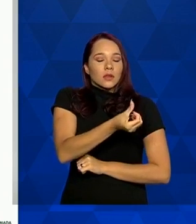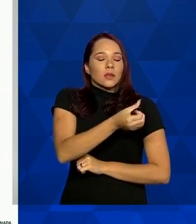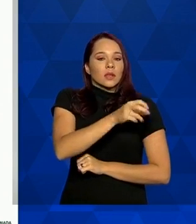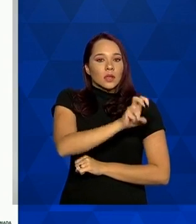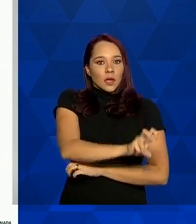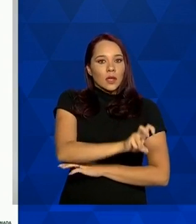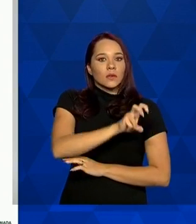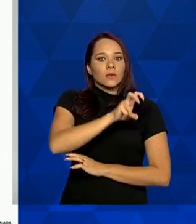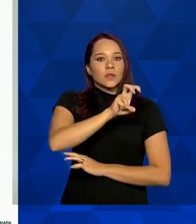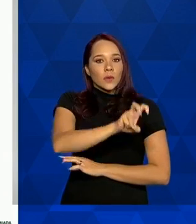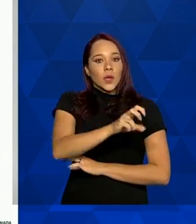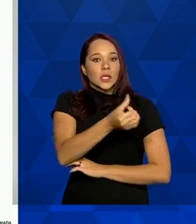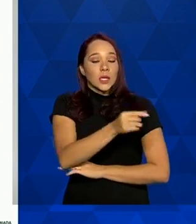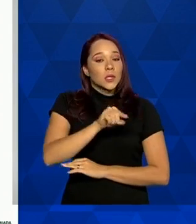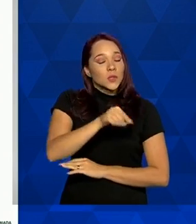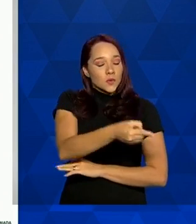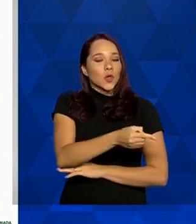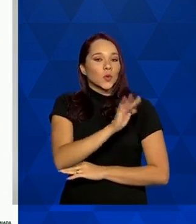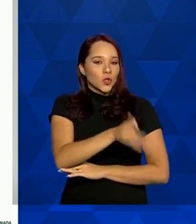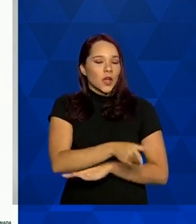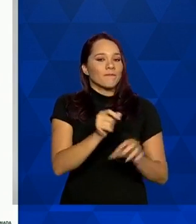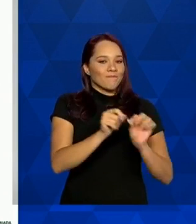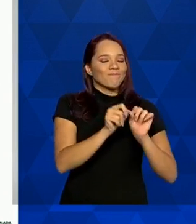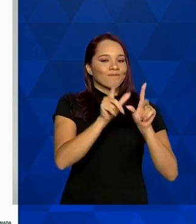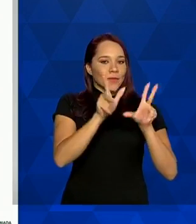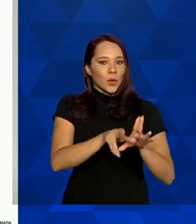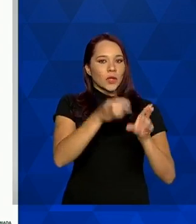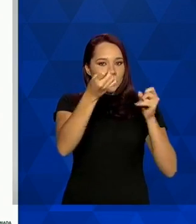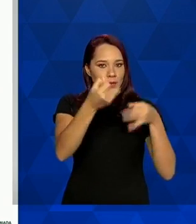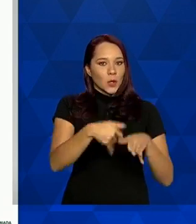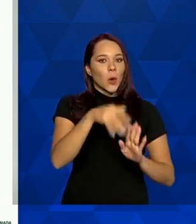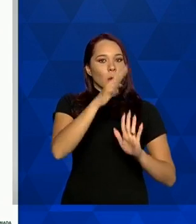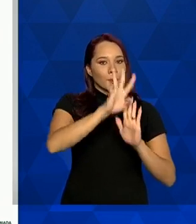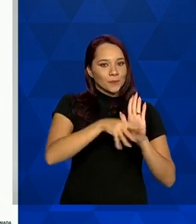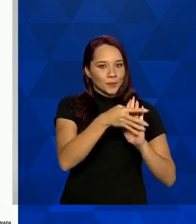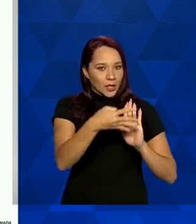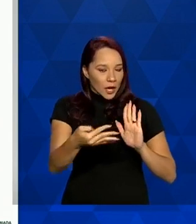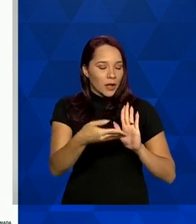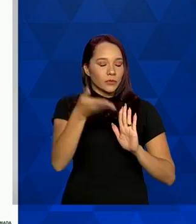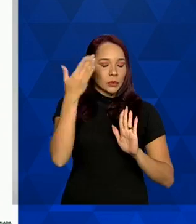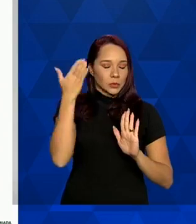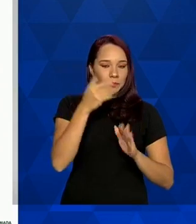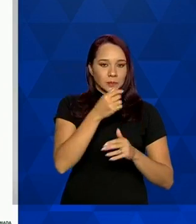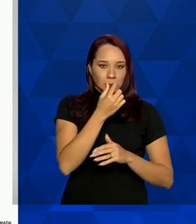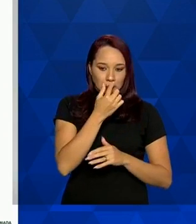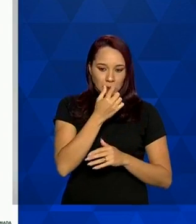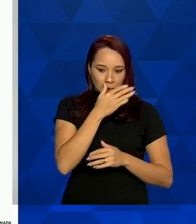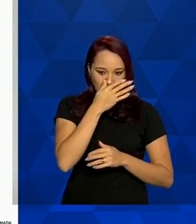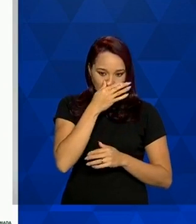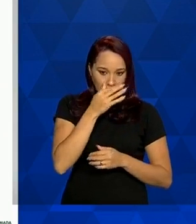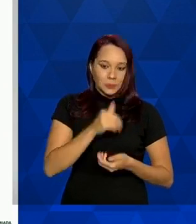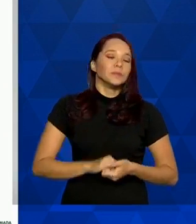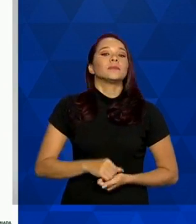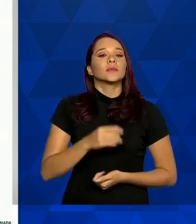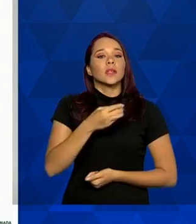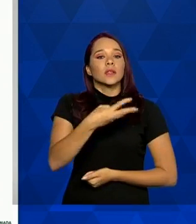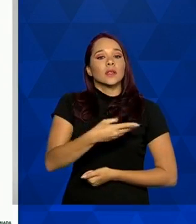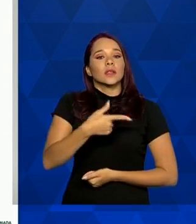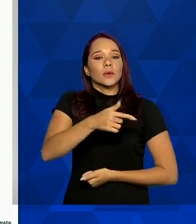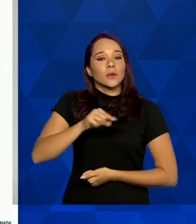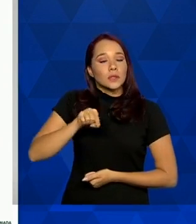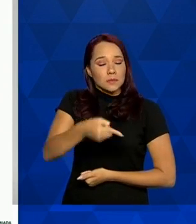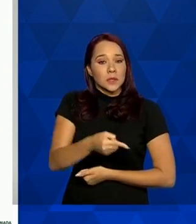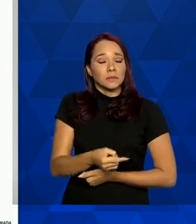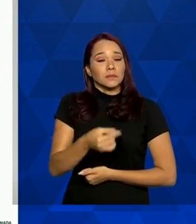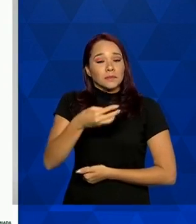realizados conforme o gráfico que eu apresentei anteriormente que nós temos a distribuição por unidade federada 32 mil